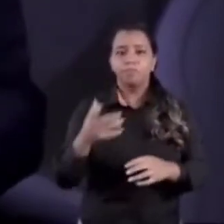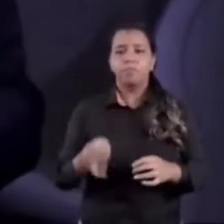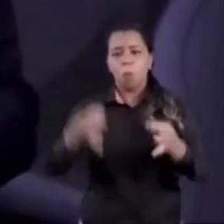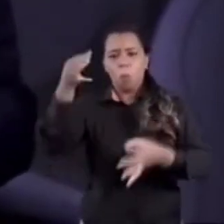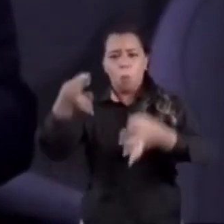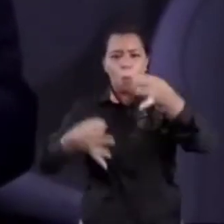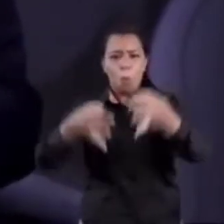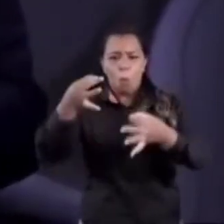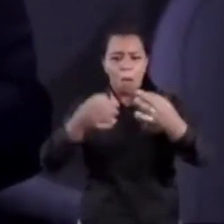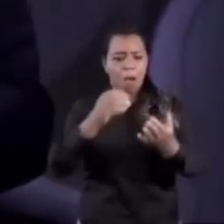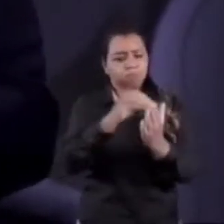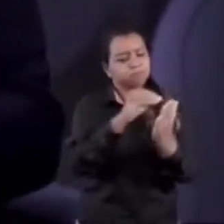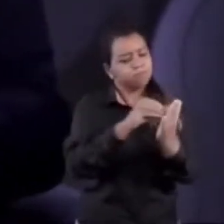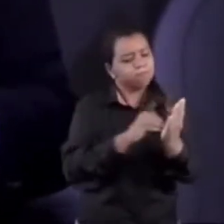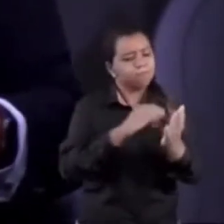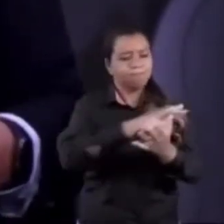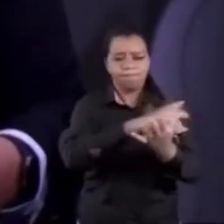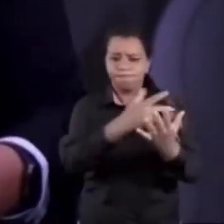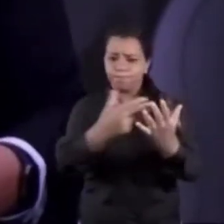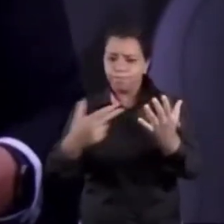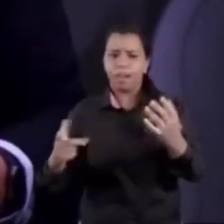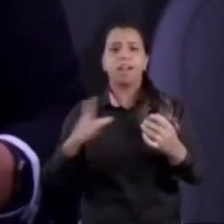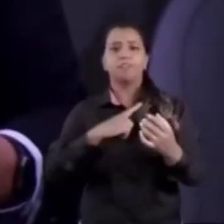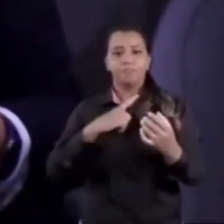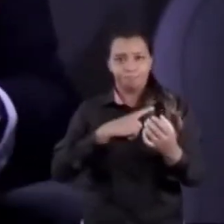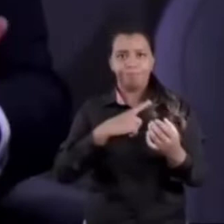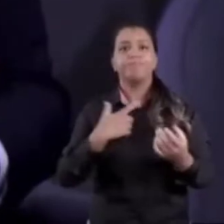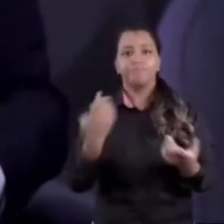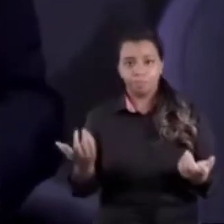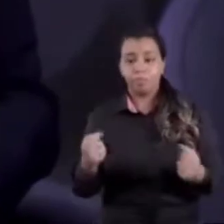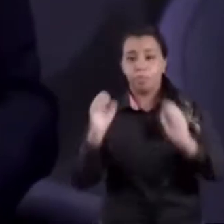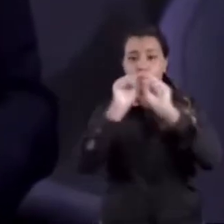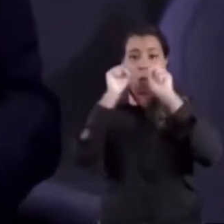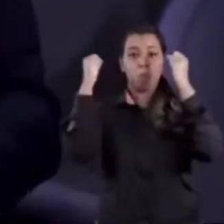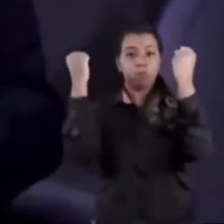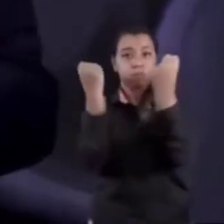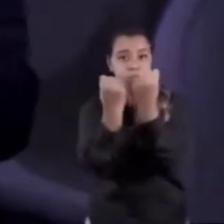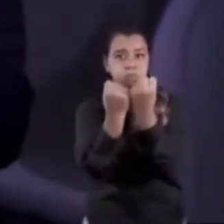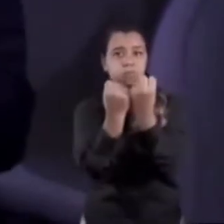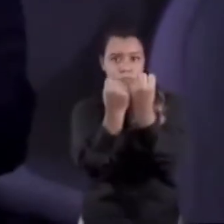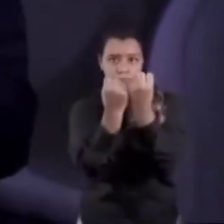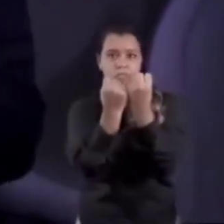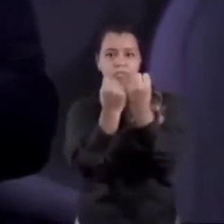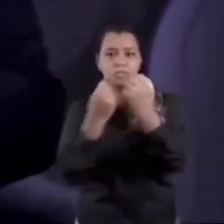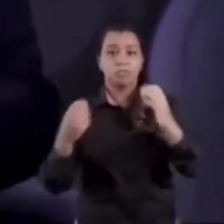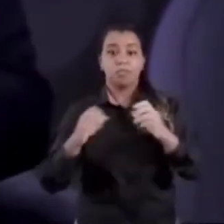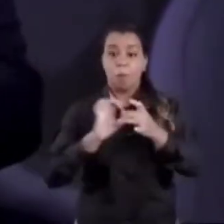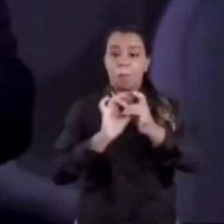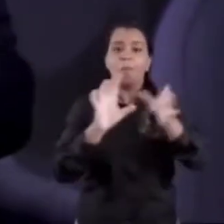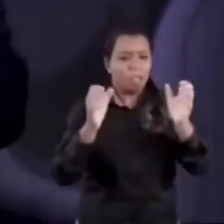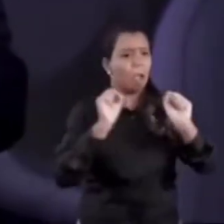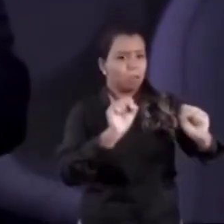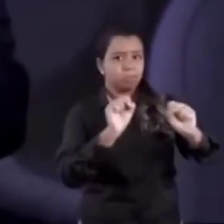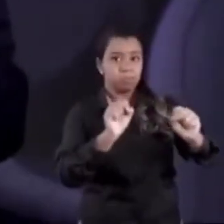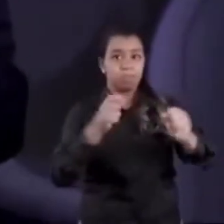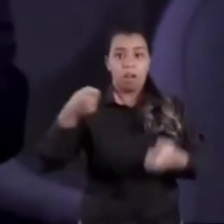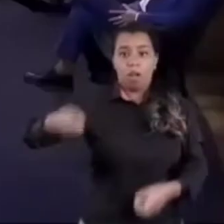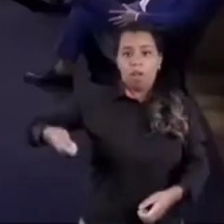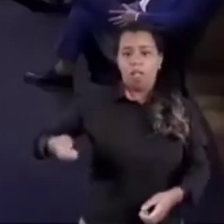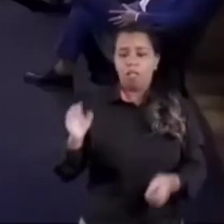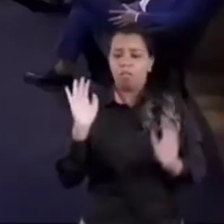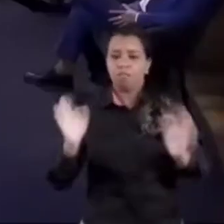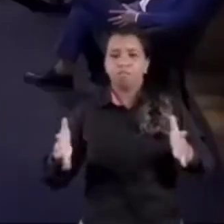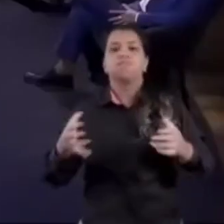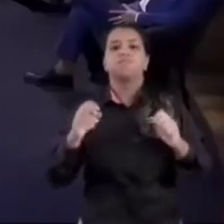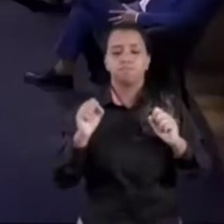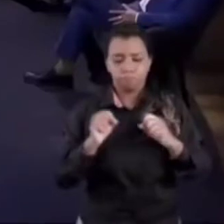isso deve ser levado em consideração, e havendo o sinal verde do Supremo, gente vai ter condição de fazer leilão já no ano que vem e tem tudo para ser um leilão